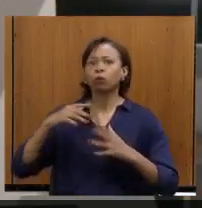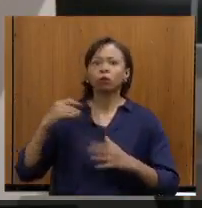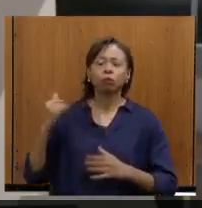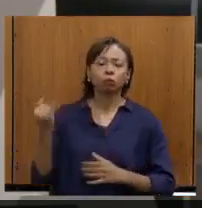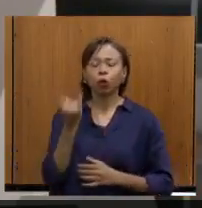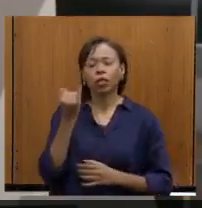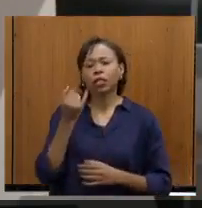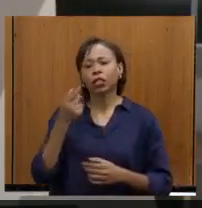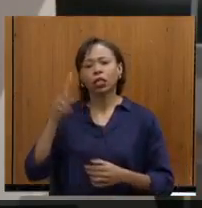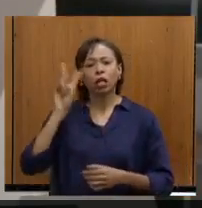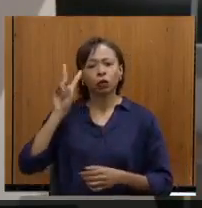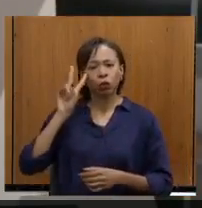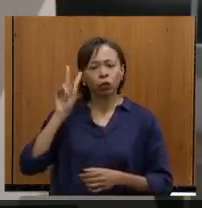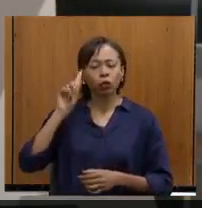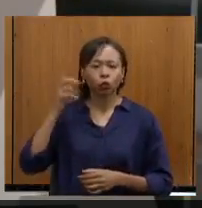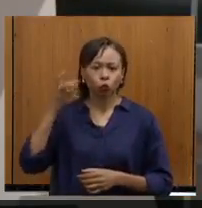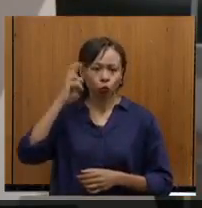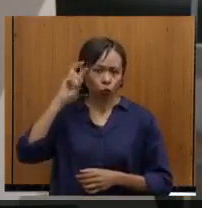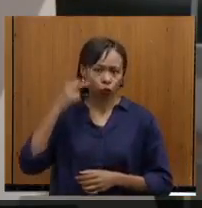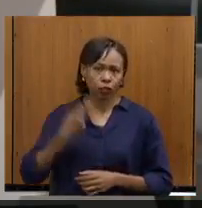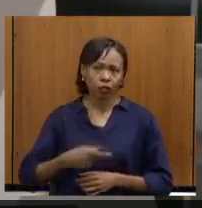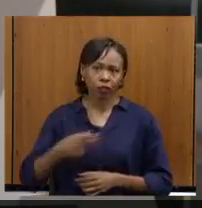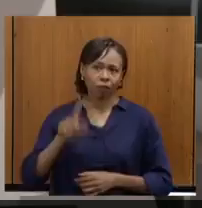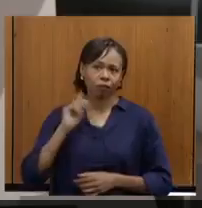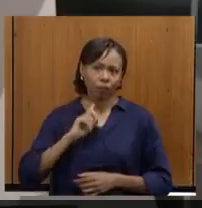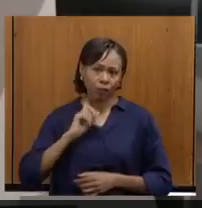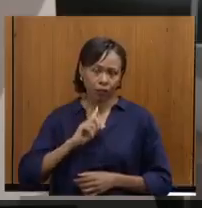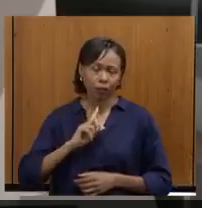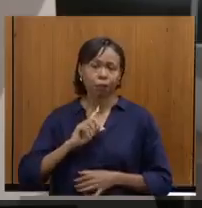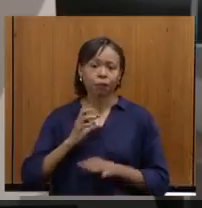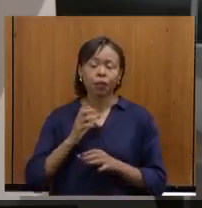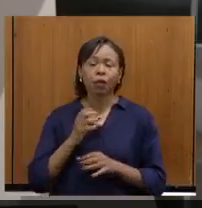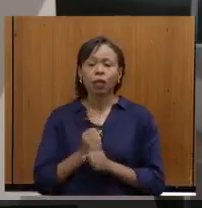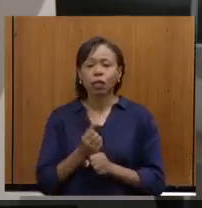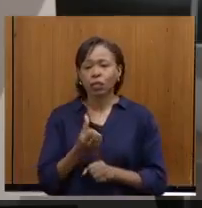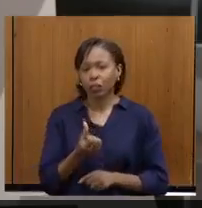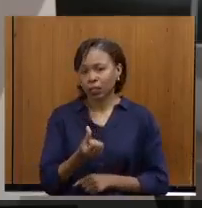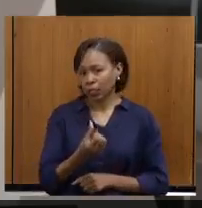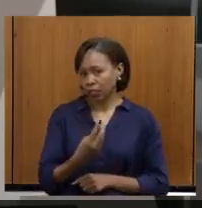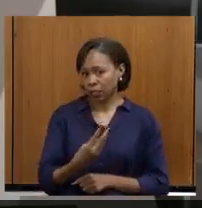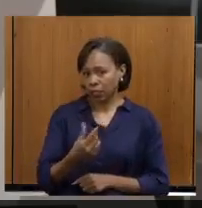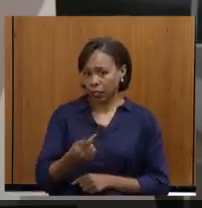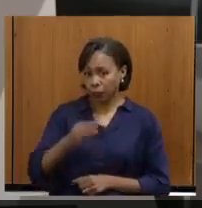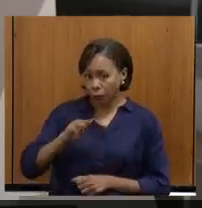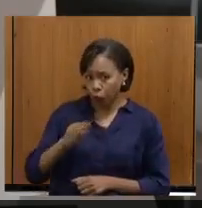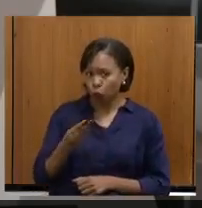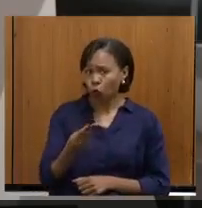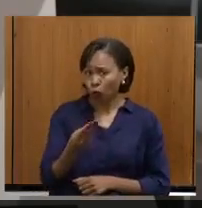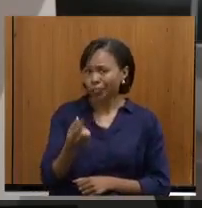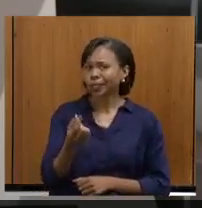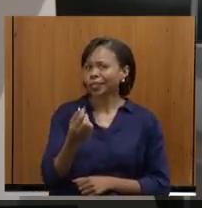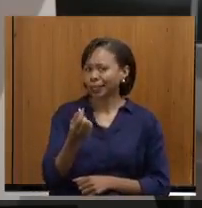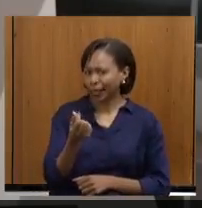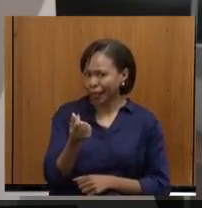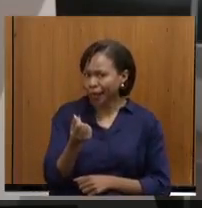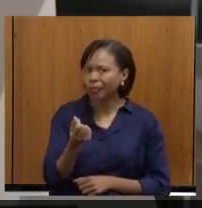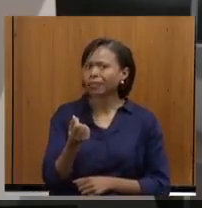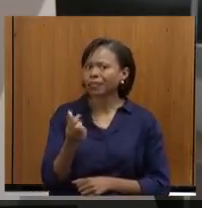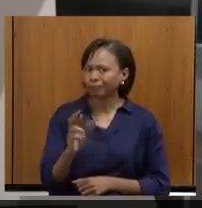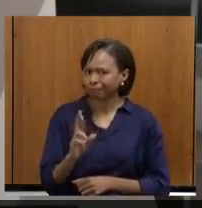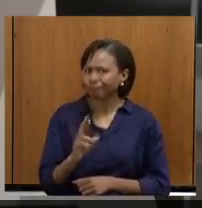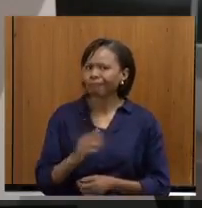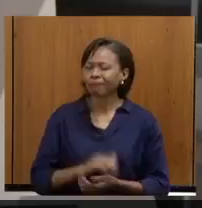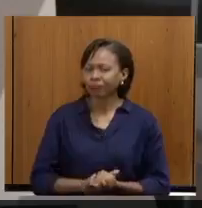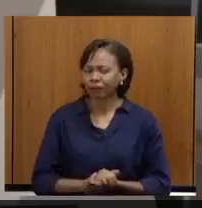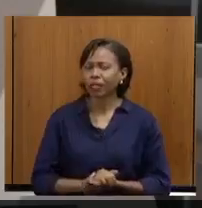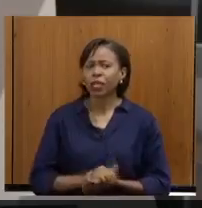mineira. R$ 637 milhões, eu repito. Para vocês terem uma ideia, a